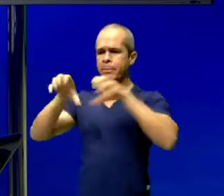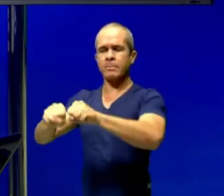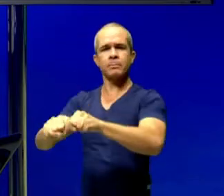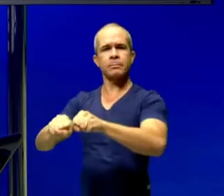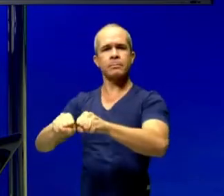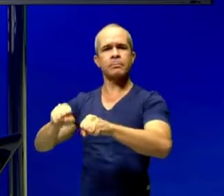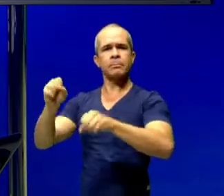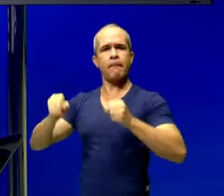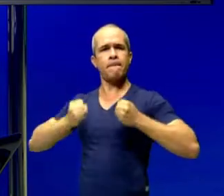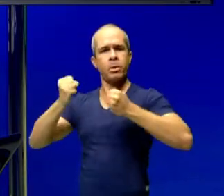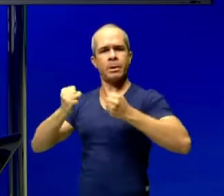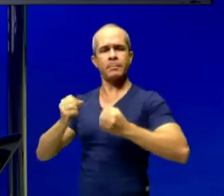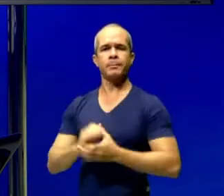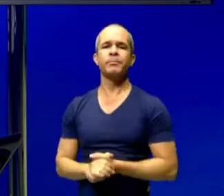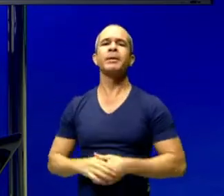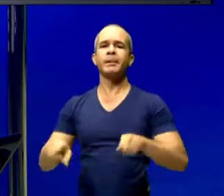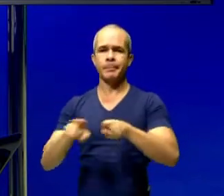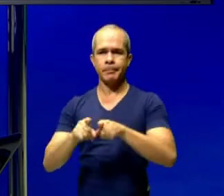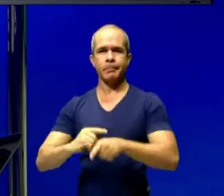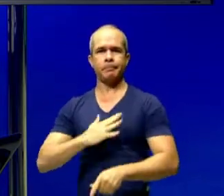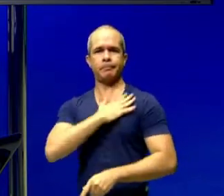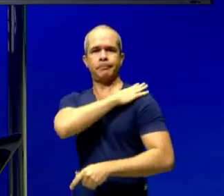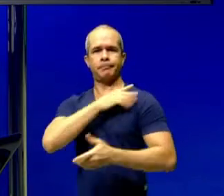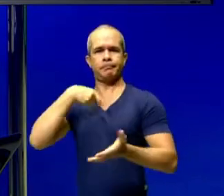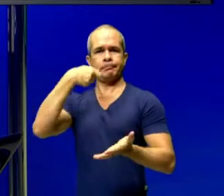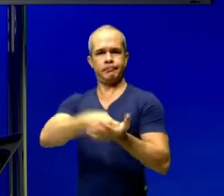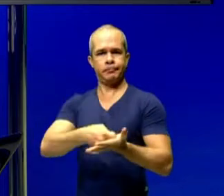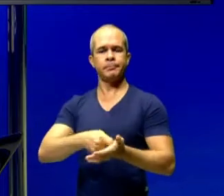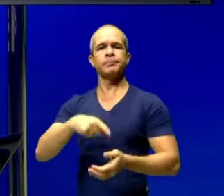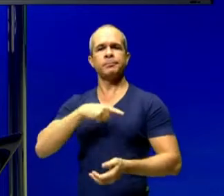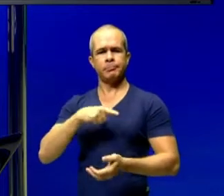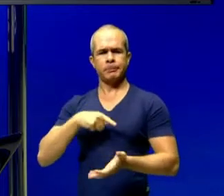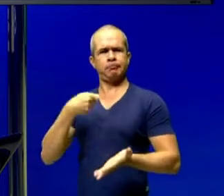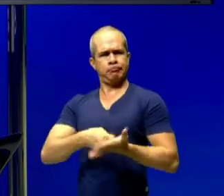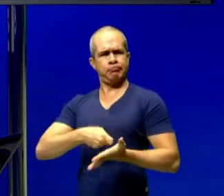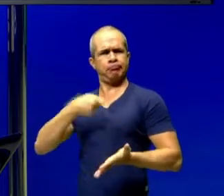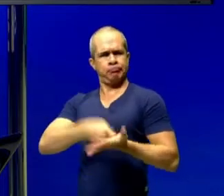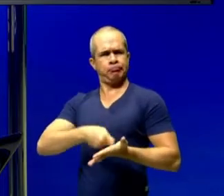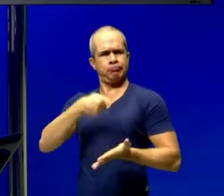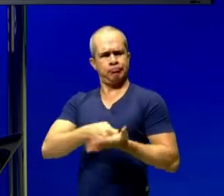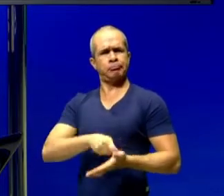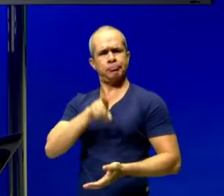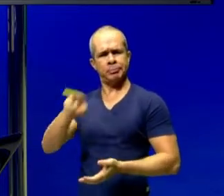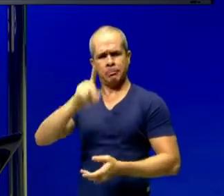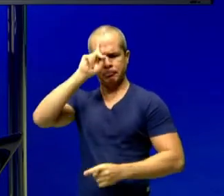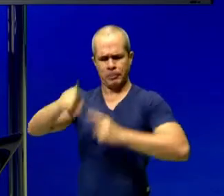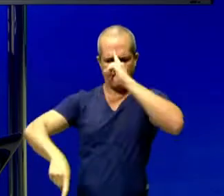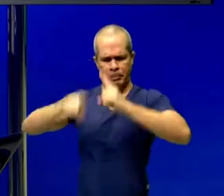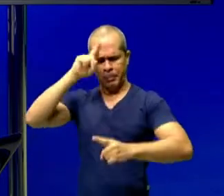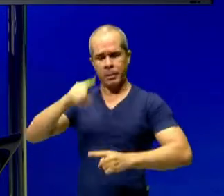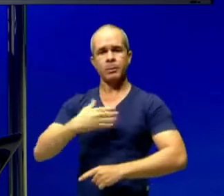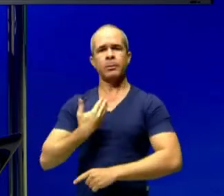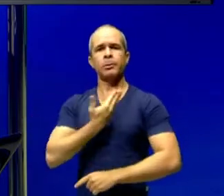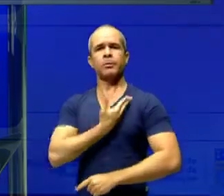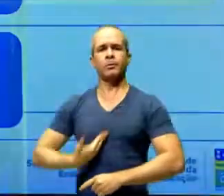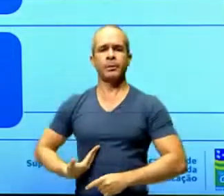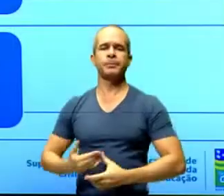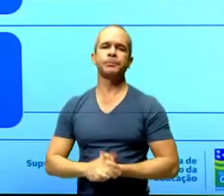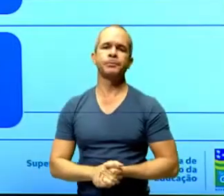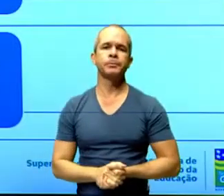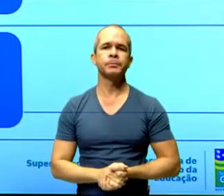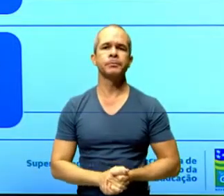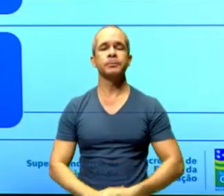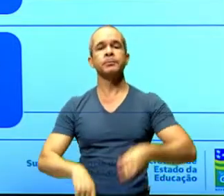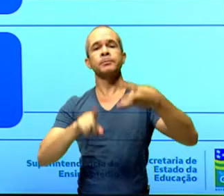alguns até ditadura militar, um processo mais duro e autoritário de governo. E, por